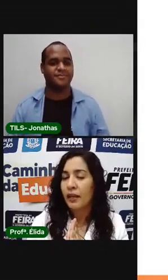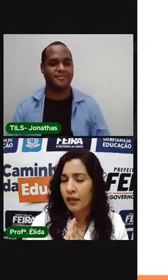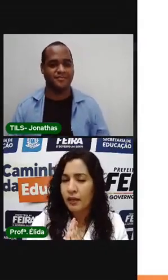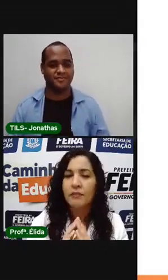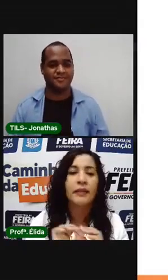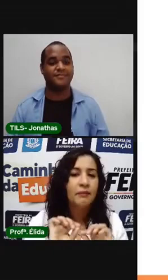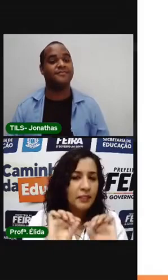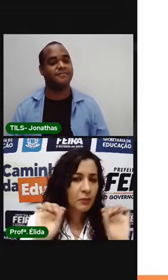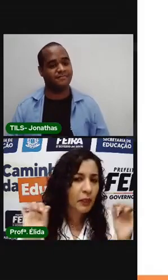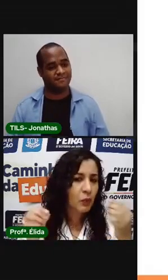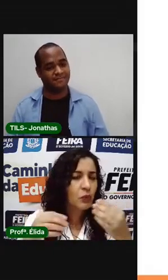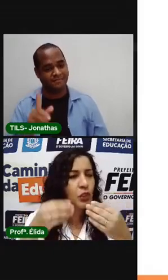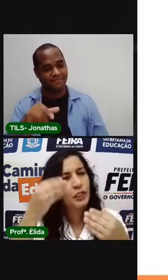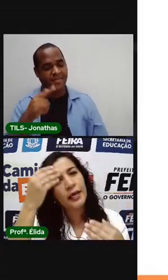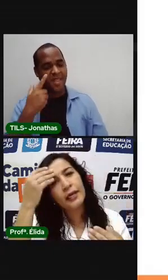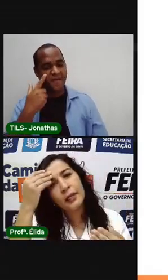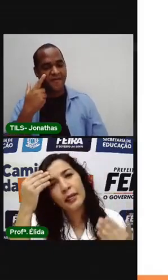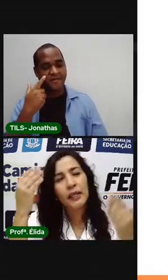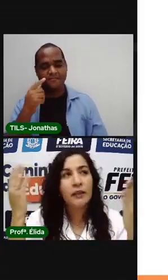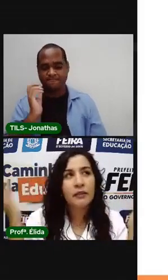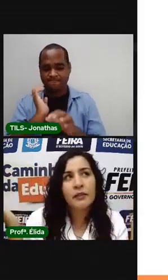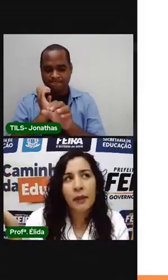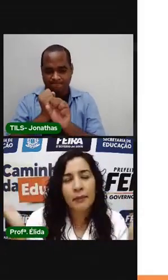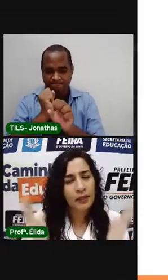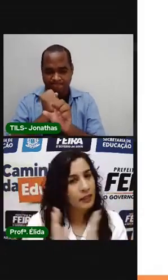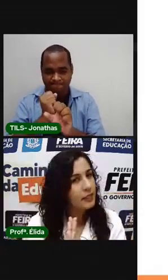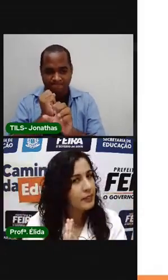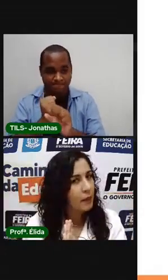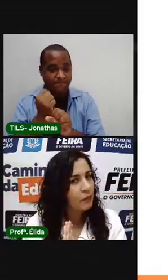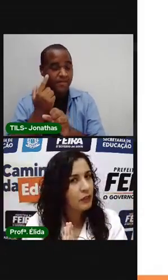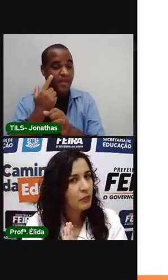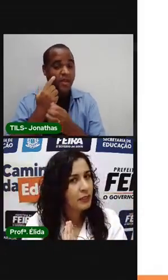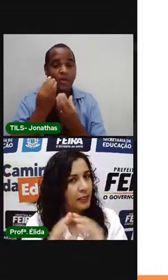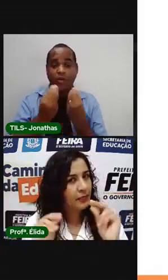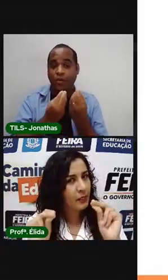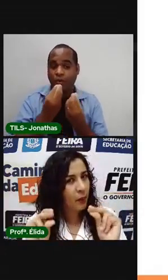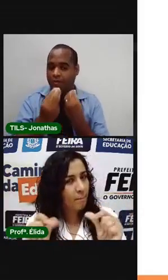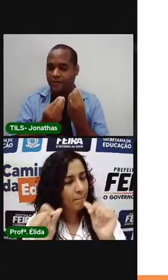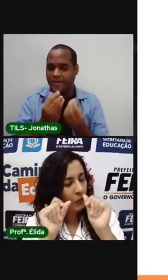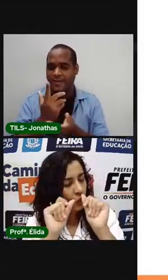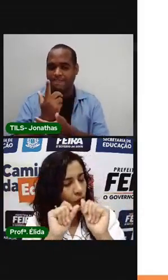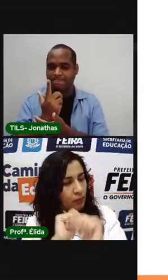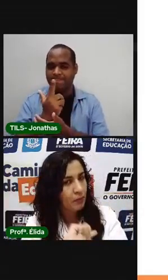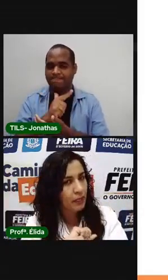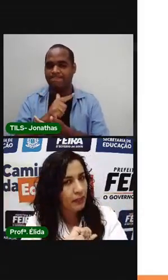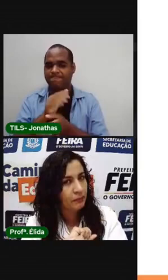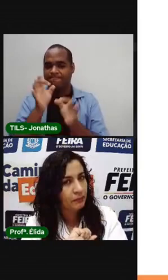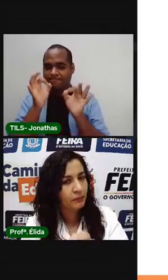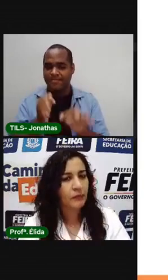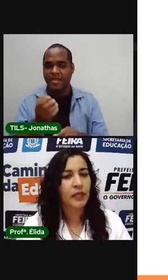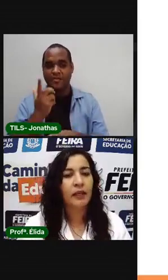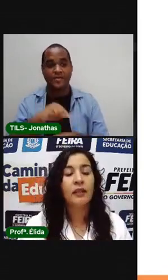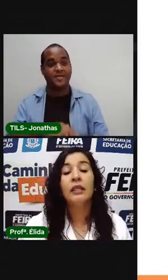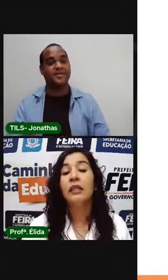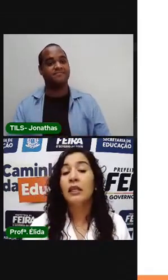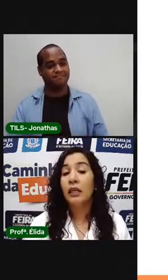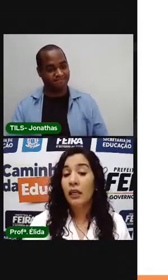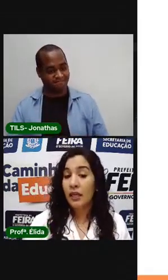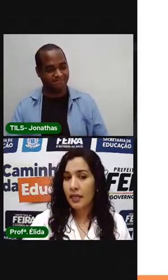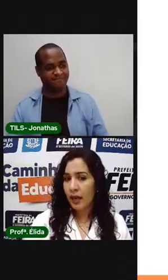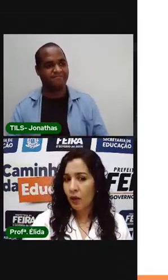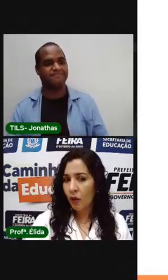É. Vai fazer uma pontinha aí. Quem sabe você não acerta assim. De primeira. Né?